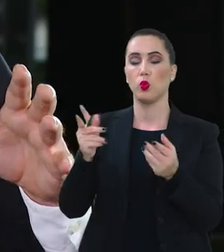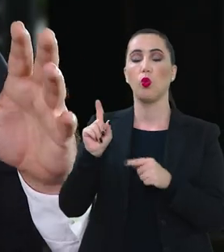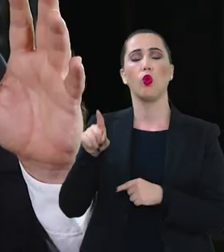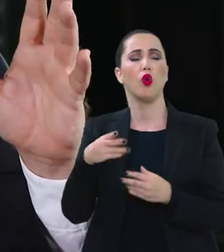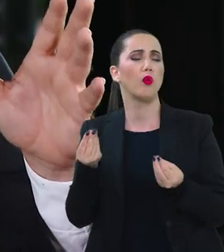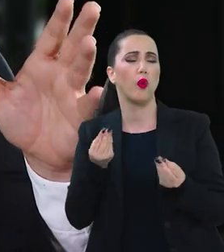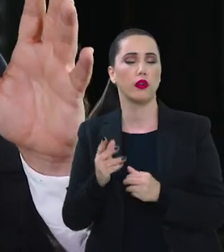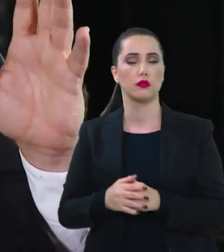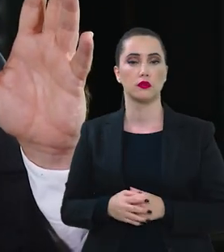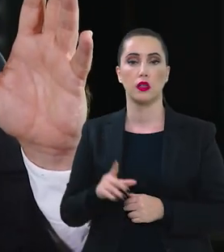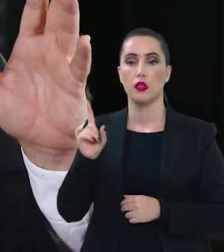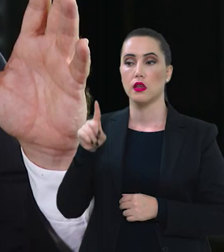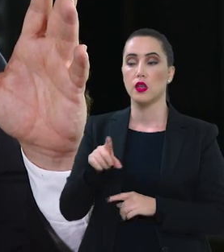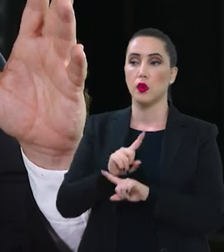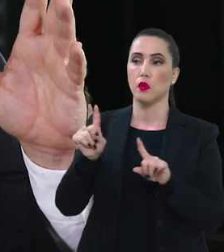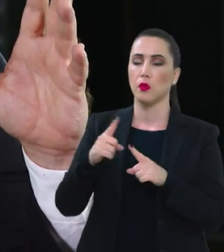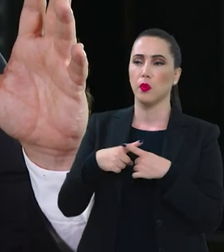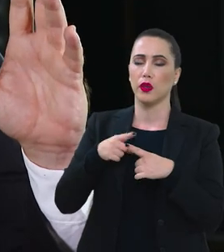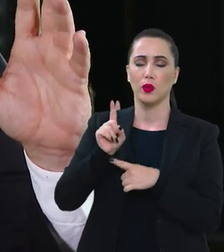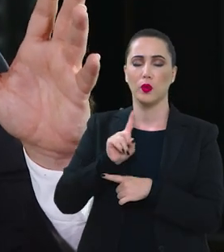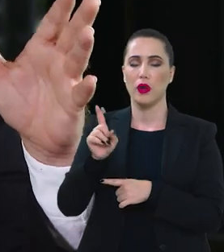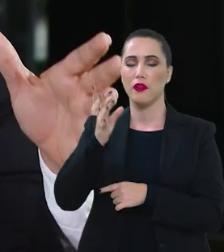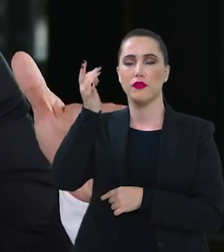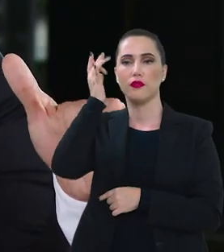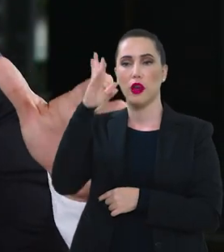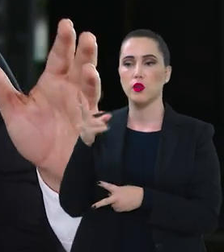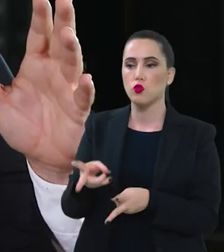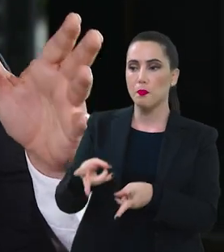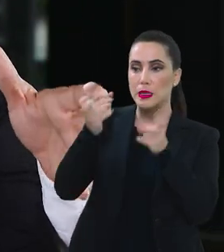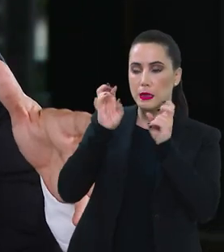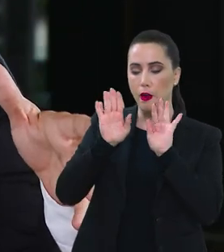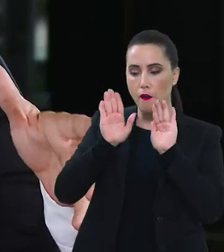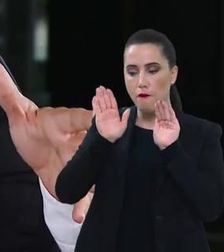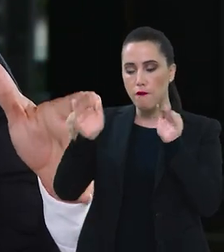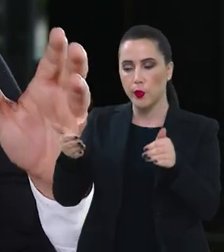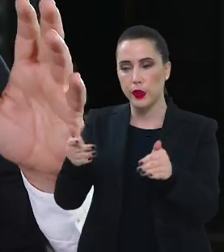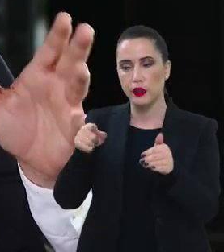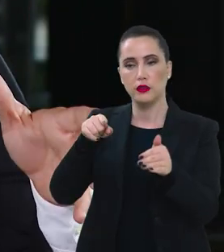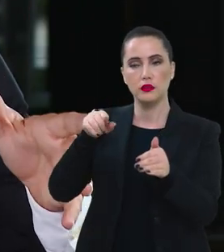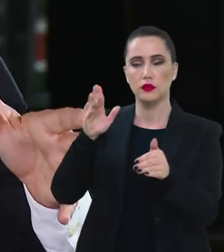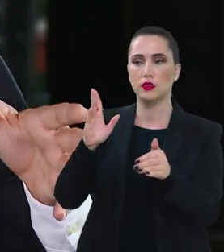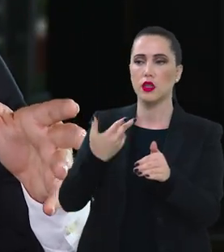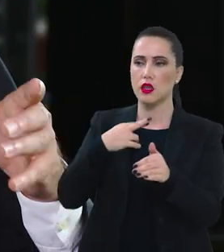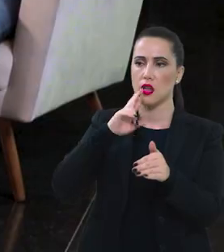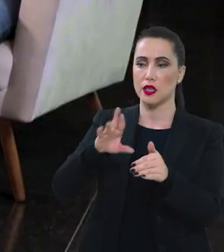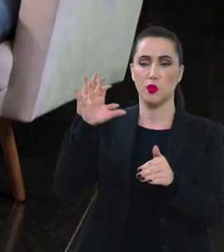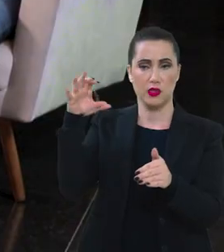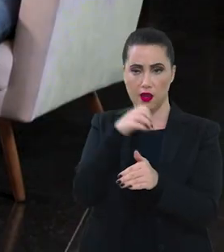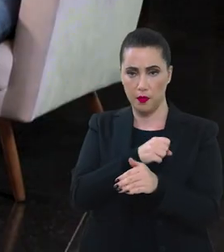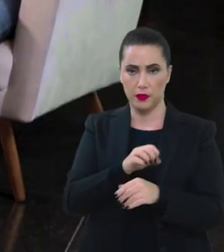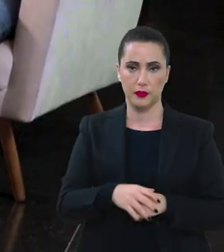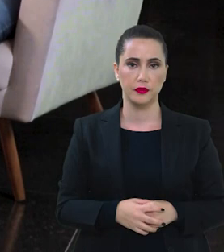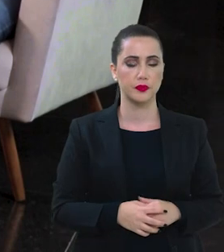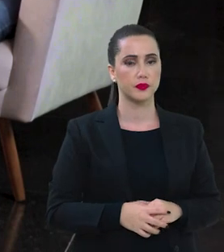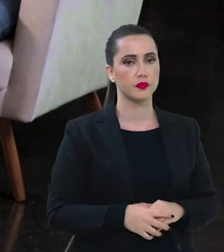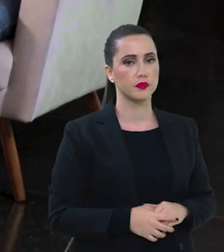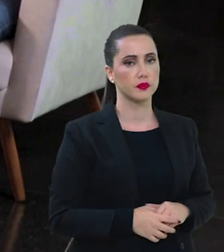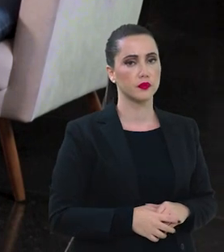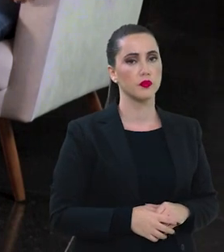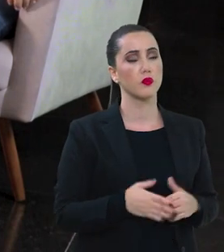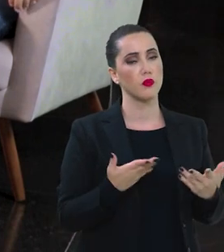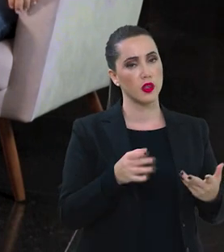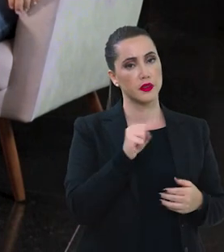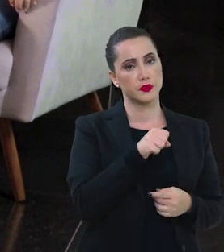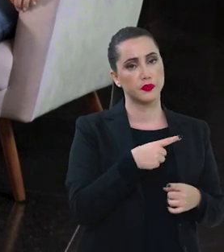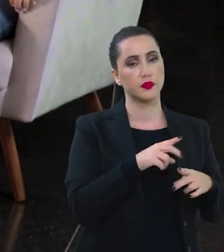não é também um local fácil de você focar e de você ter resultados Não